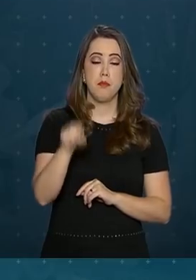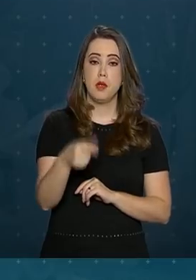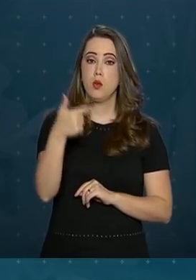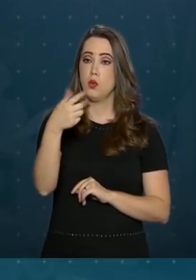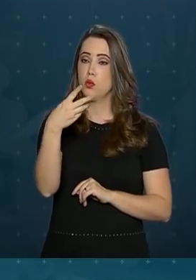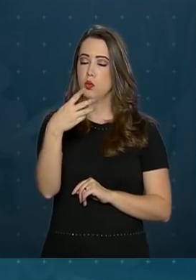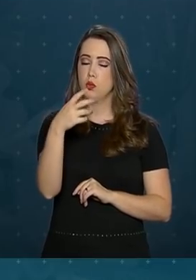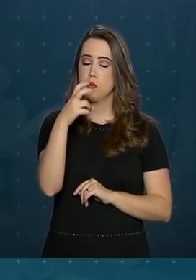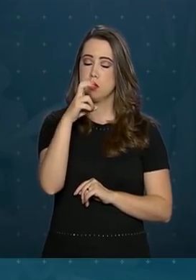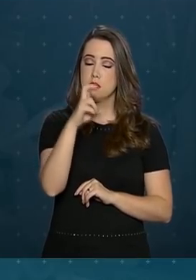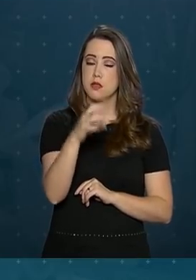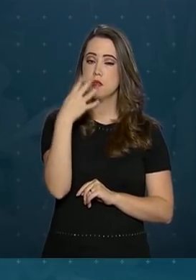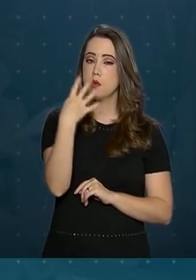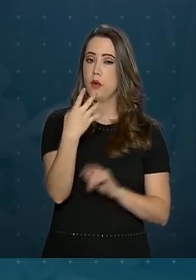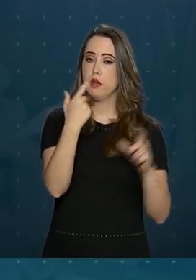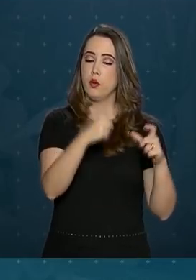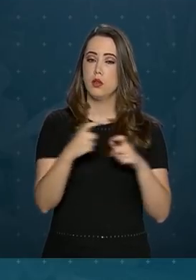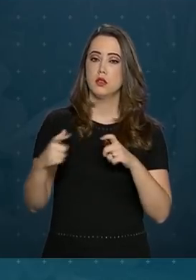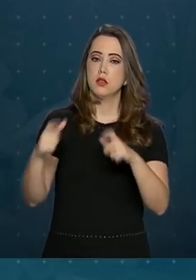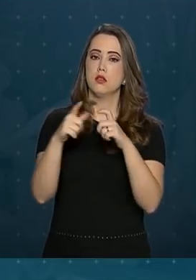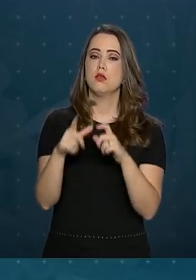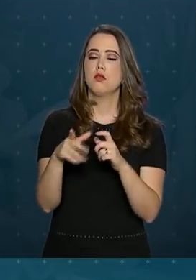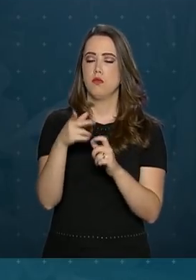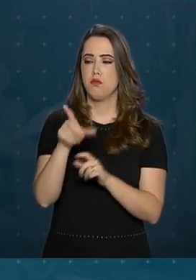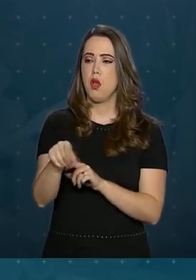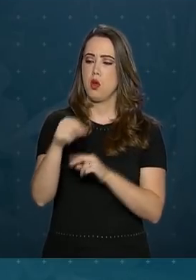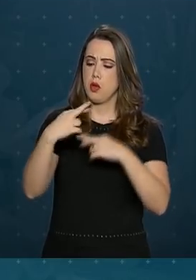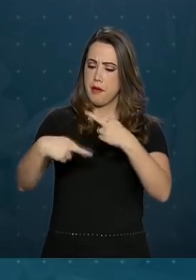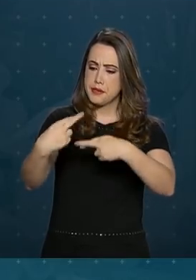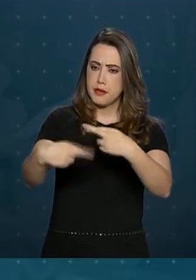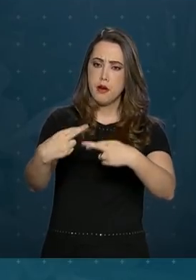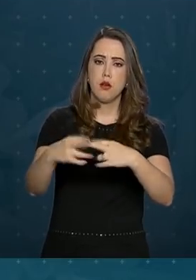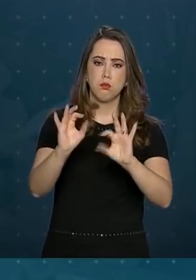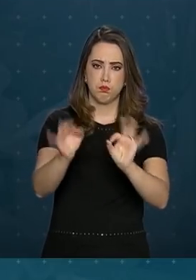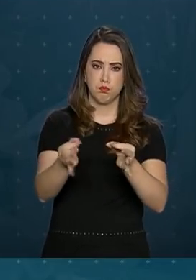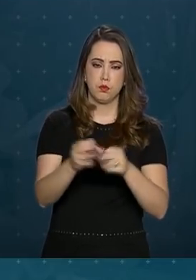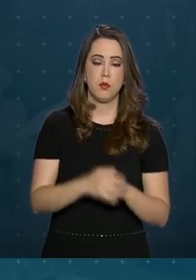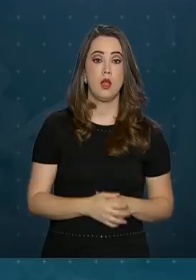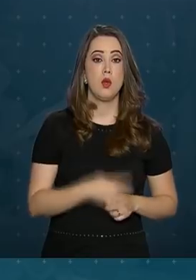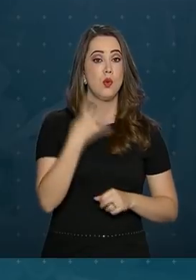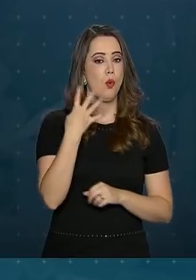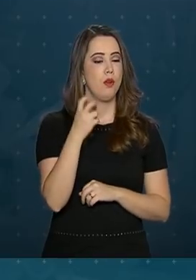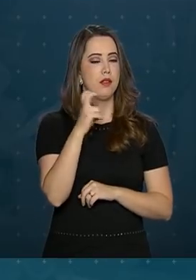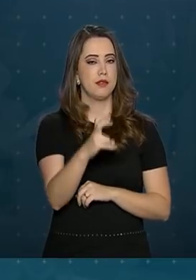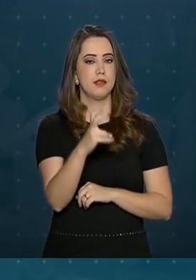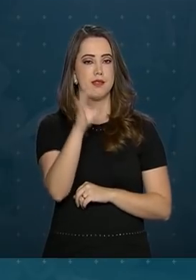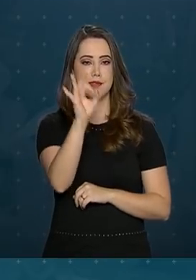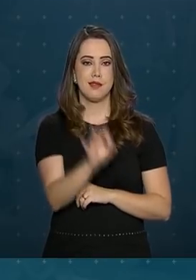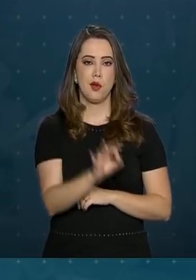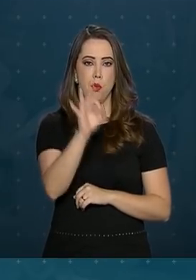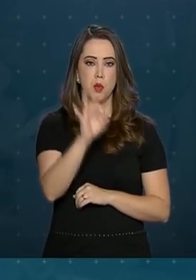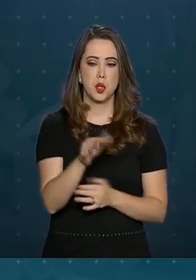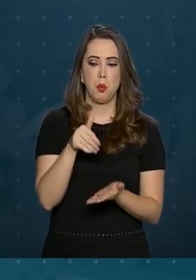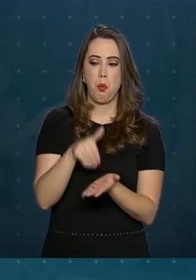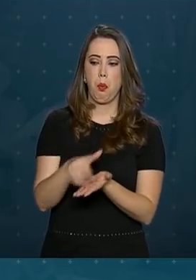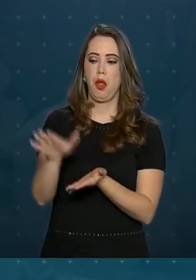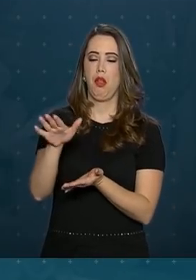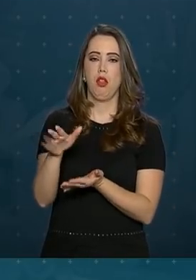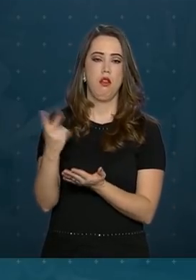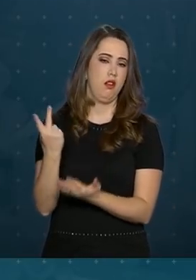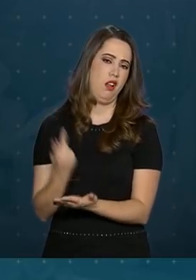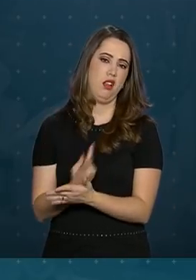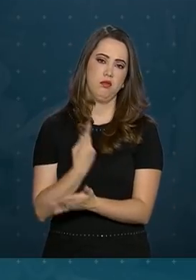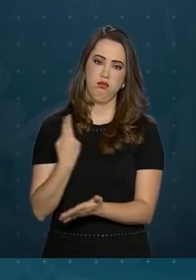fazer coleta seletiva. 45% dos municípios depositam os resíduos de forma inadequada.